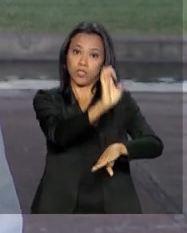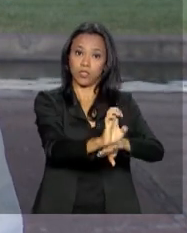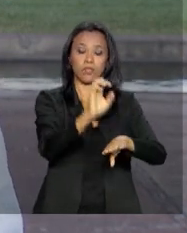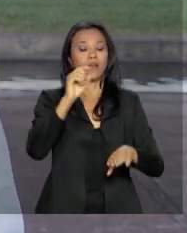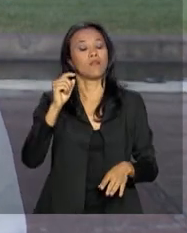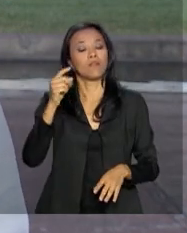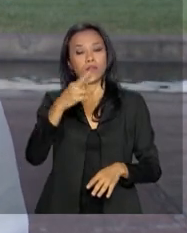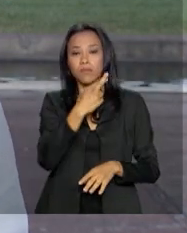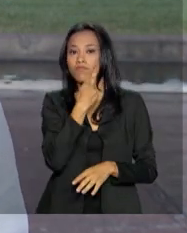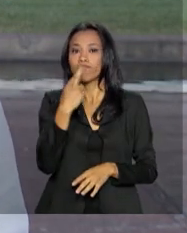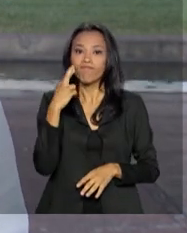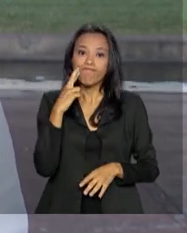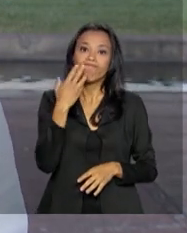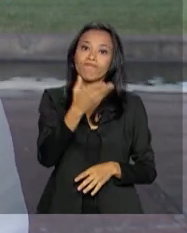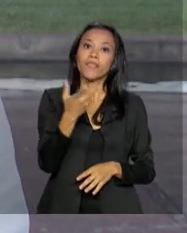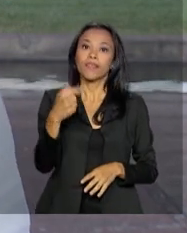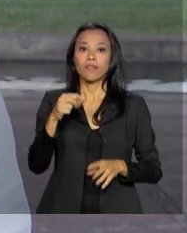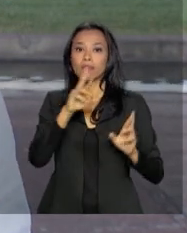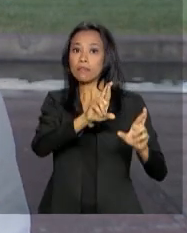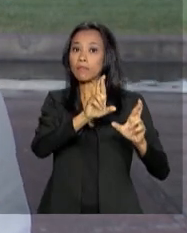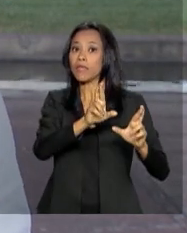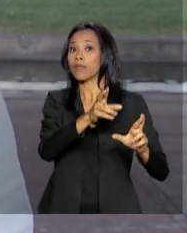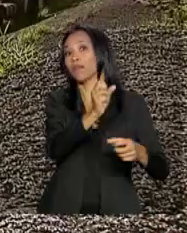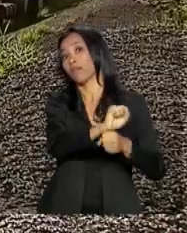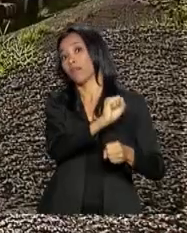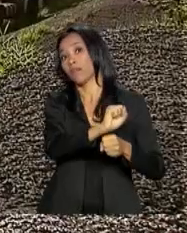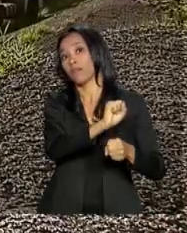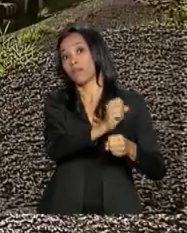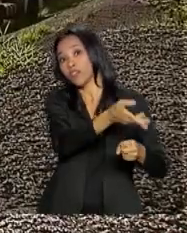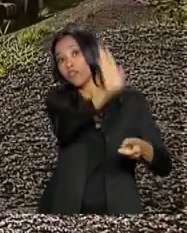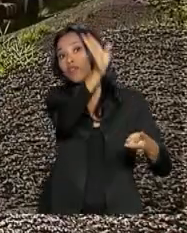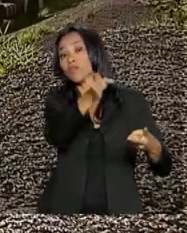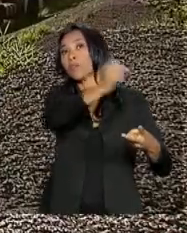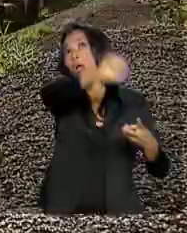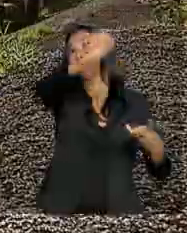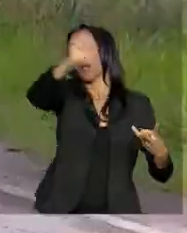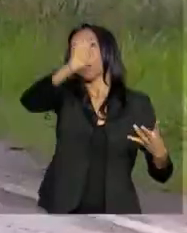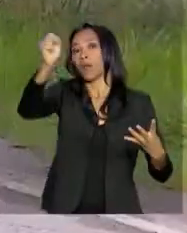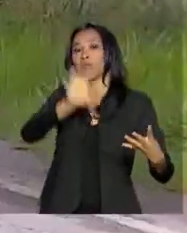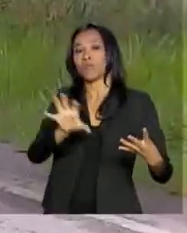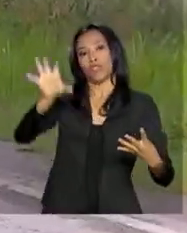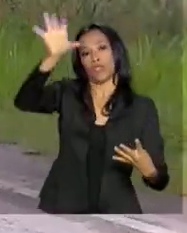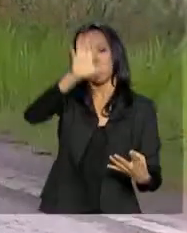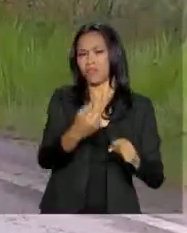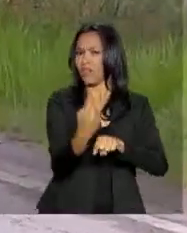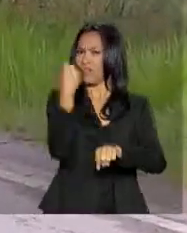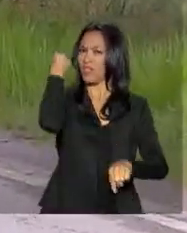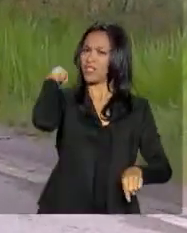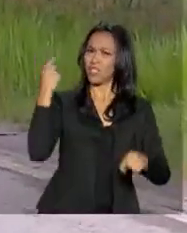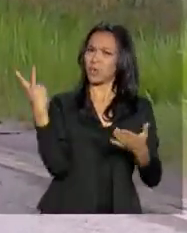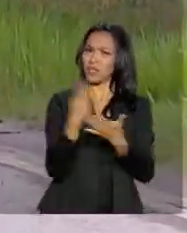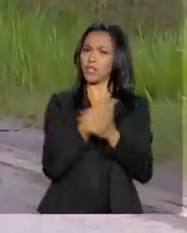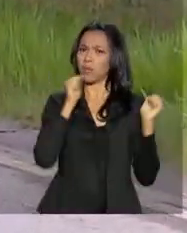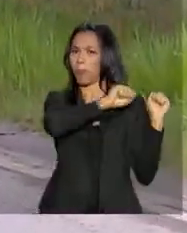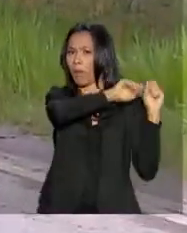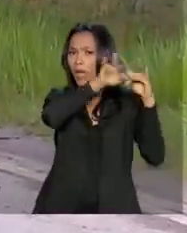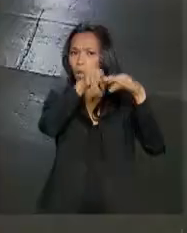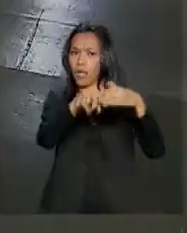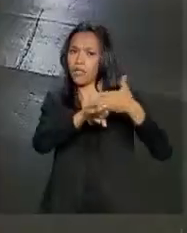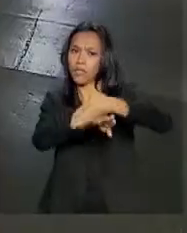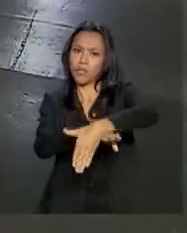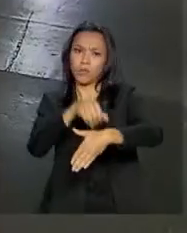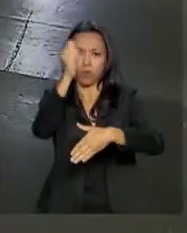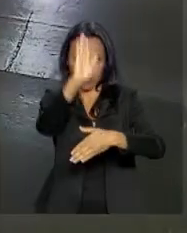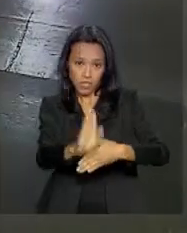venezuelanos que esperam ser transferidos para outros estados. Desde o começo da crise migratória, autoridades federais e o